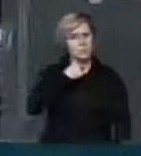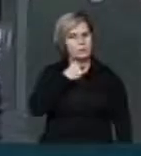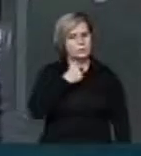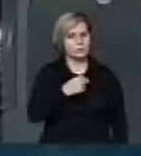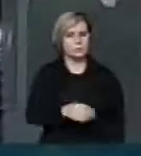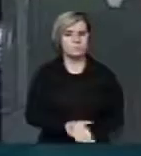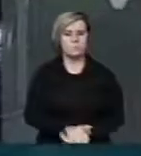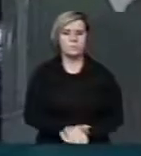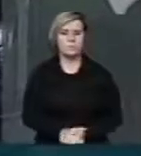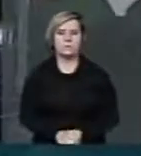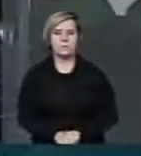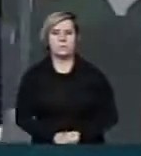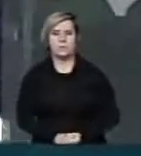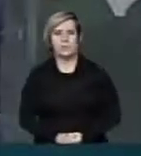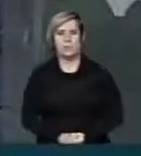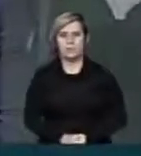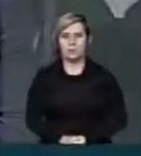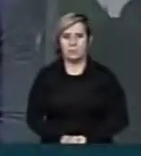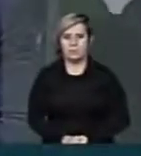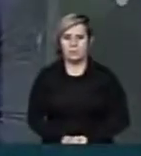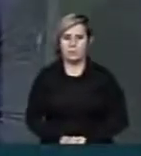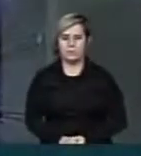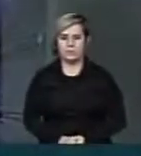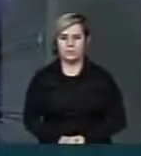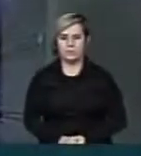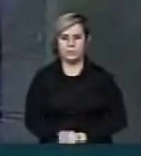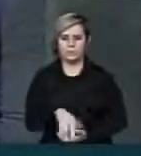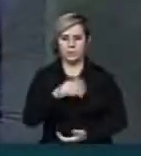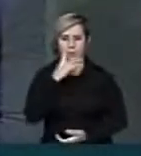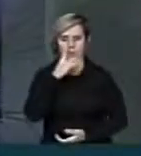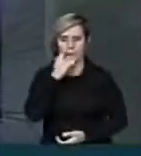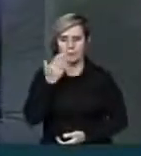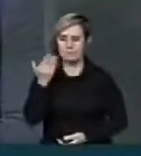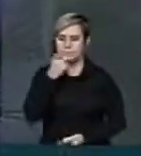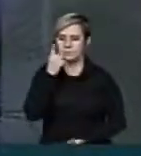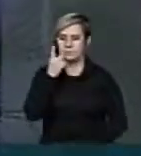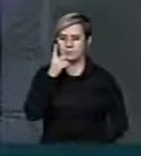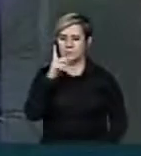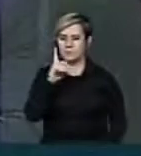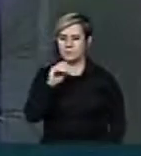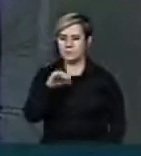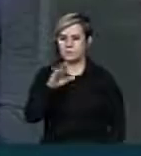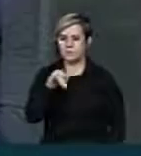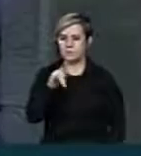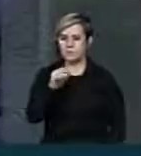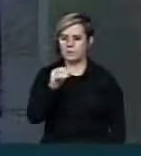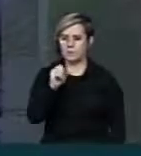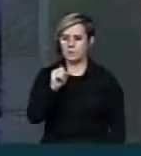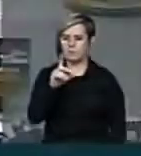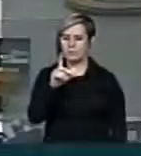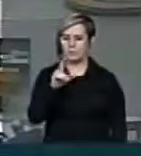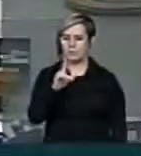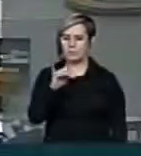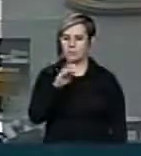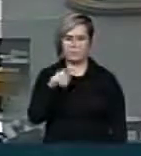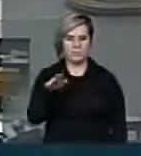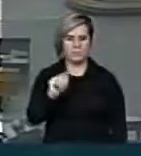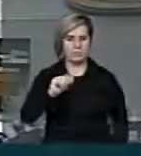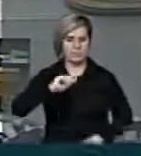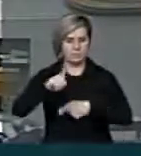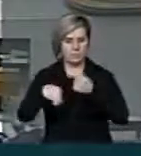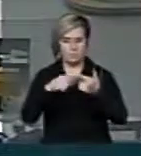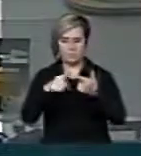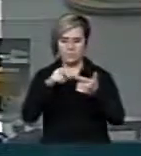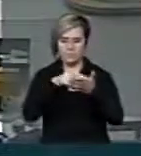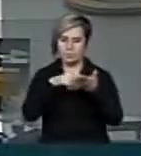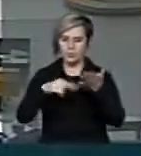Obrigado, deputado Luiz Carlos Reis. Vou conceder a palavra ao nobre deputado Domingos Dutra e depois ao nosso relator, Fábio